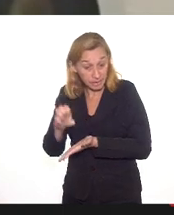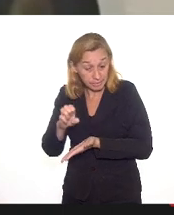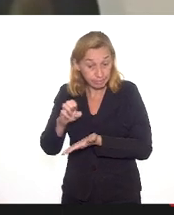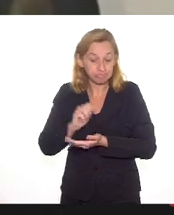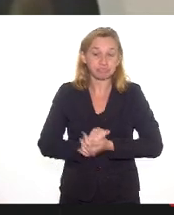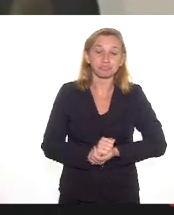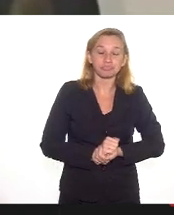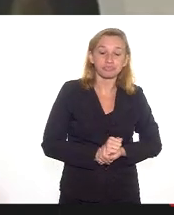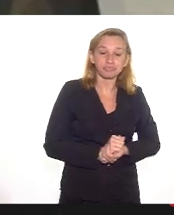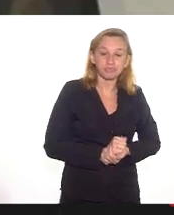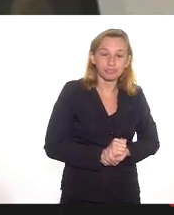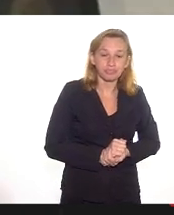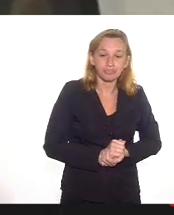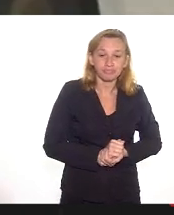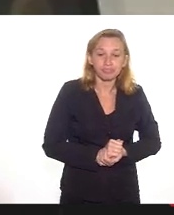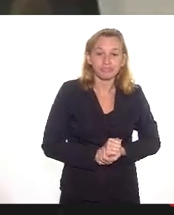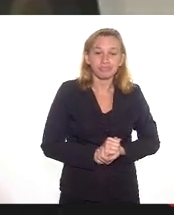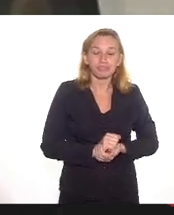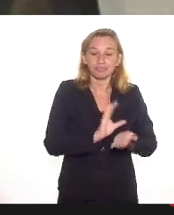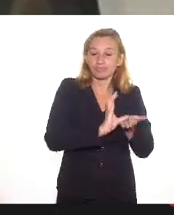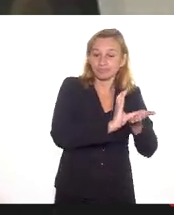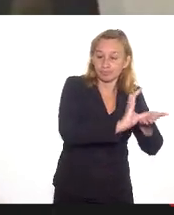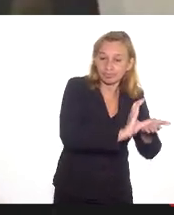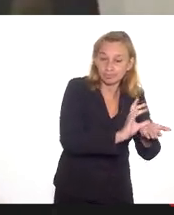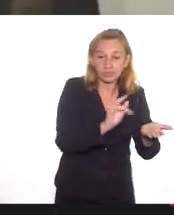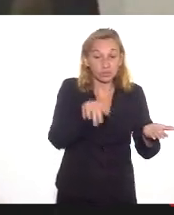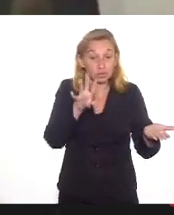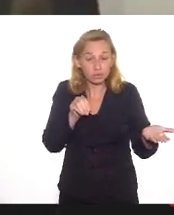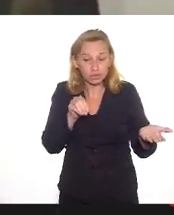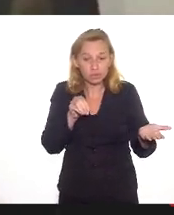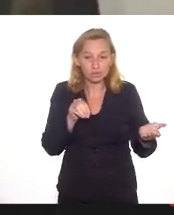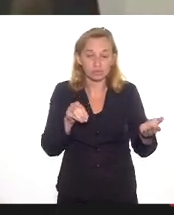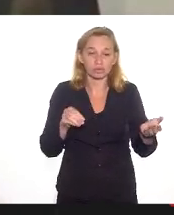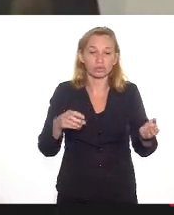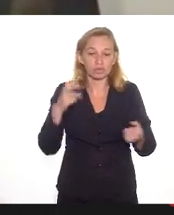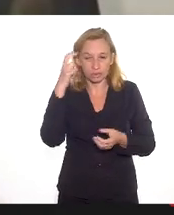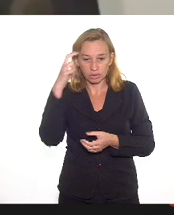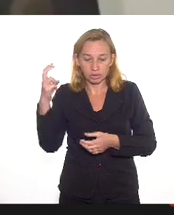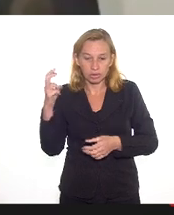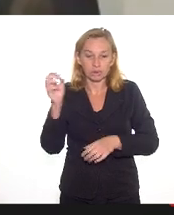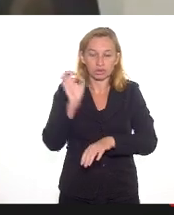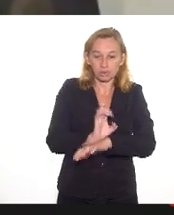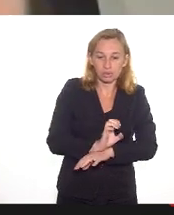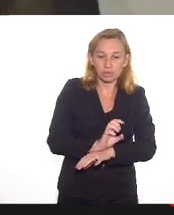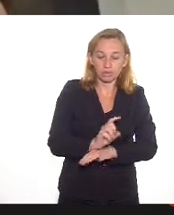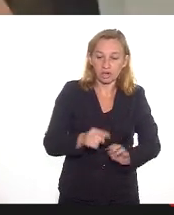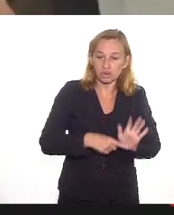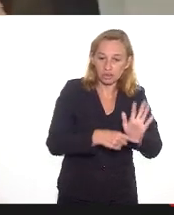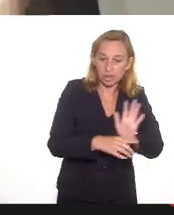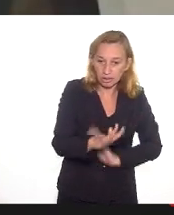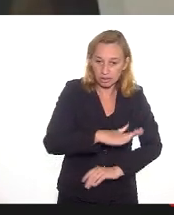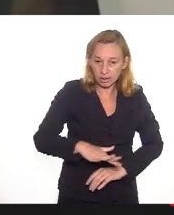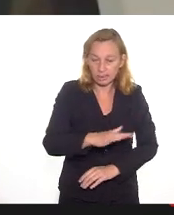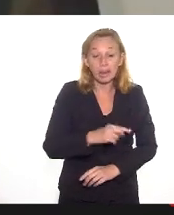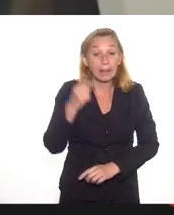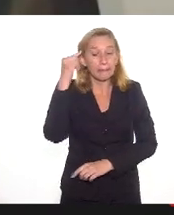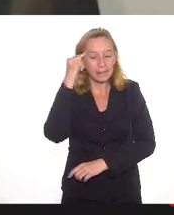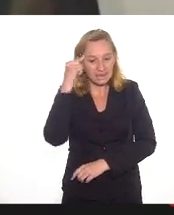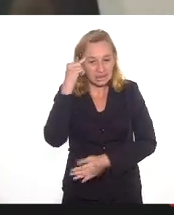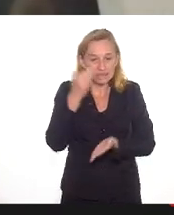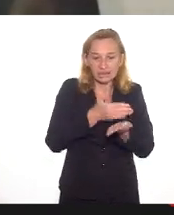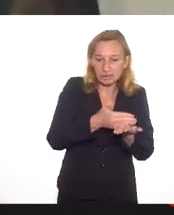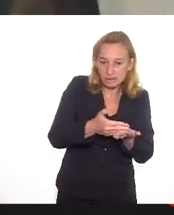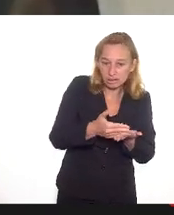operacionalizar os recursos do Fundo Estadual de Cultura para fomentar a nossa área. Foi pensado